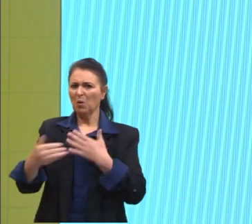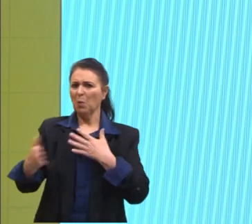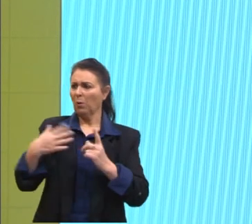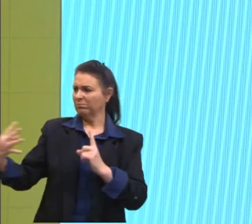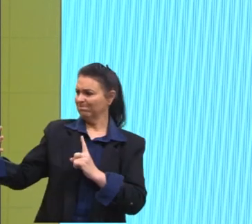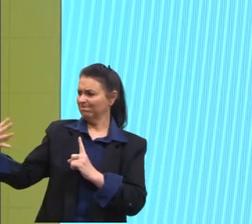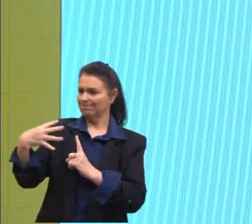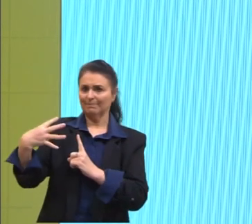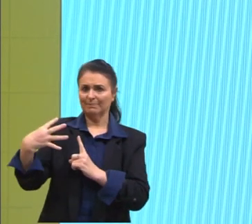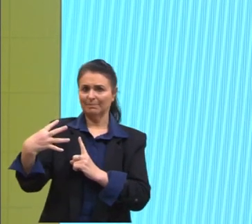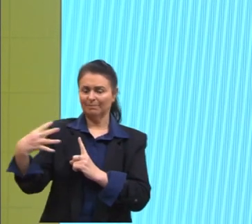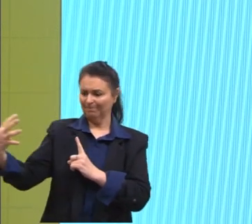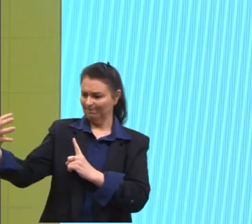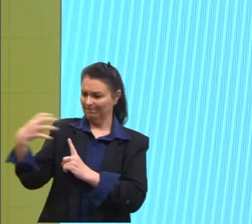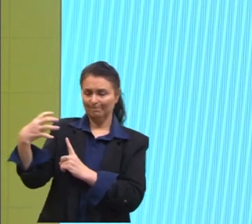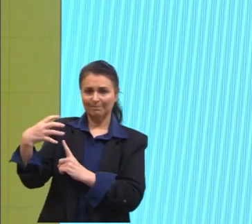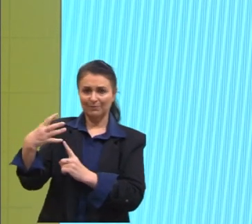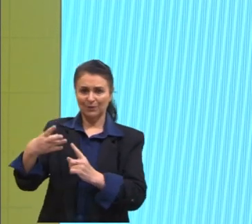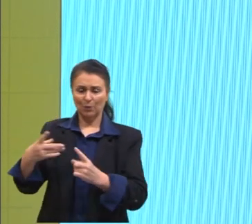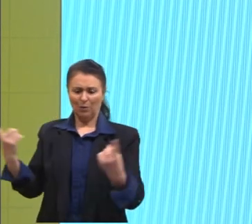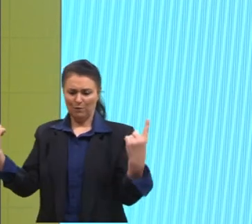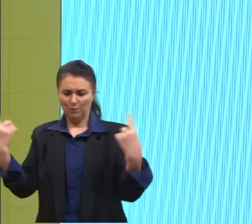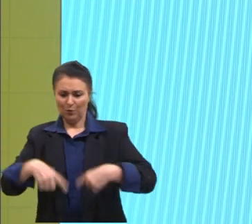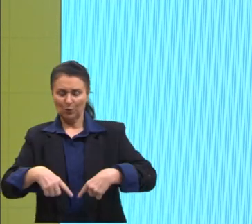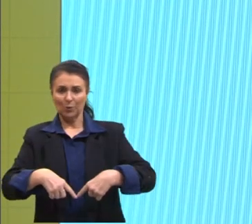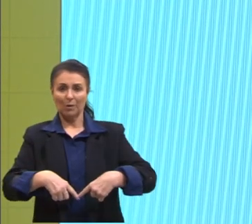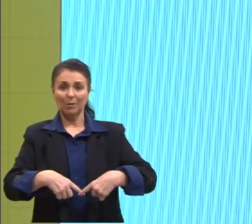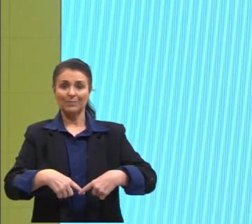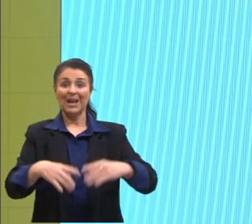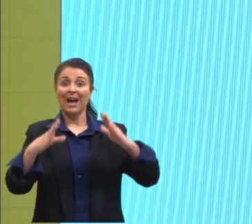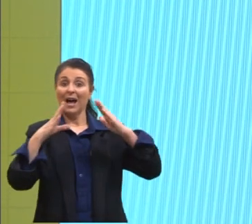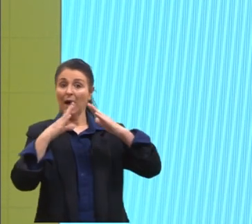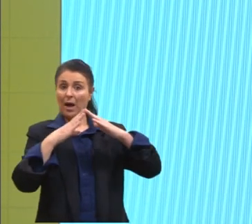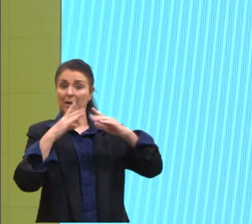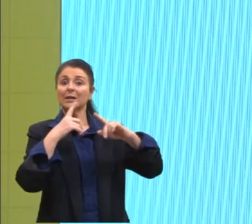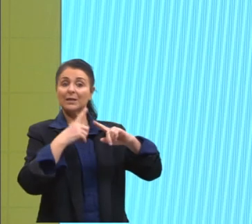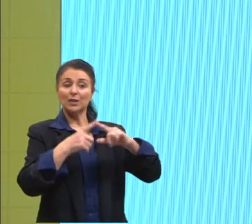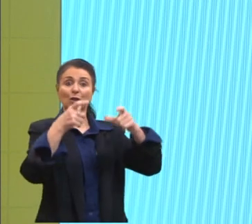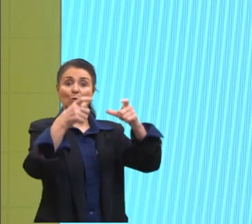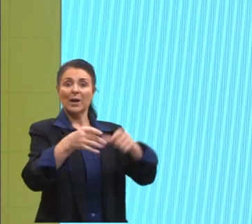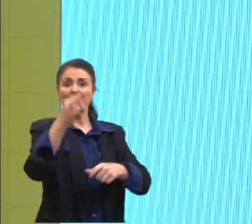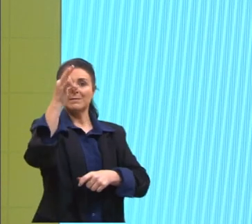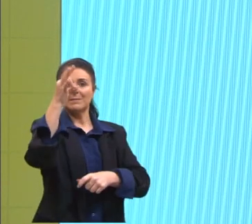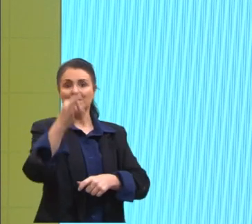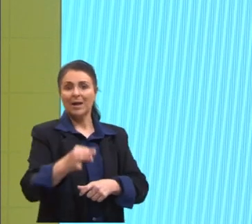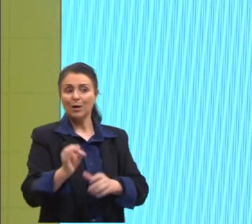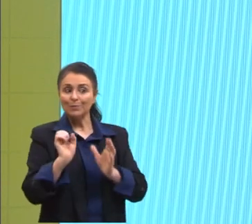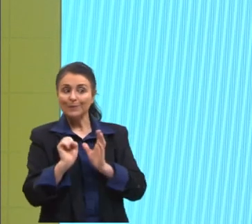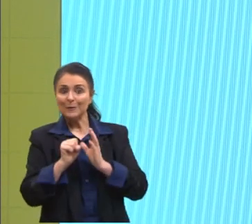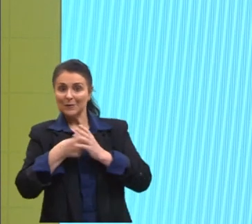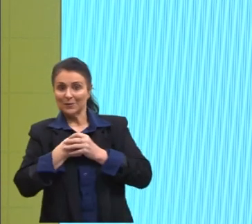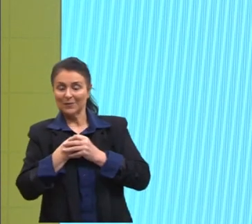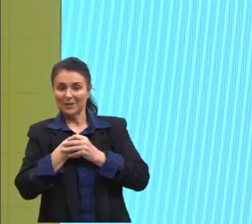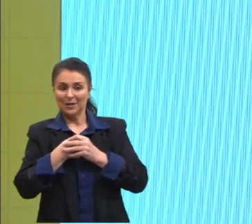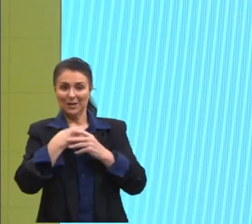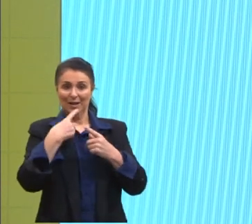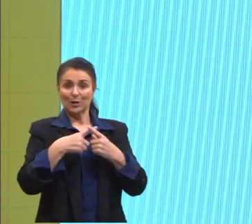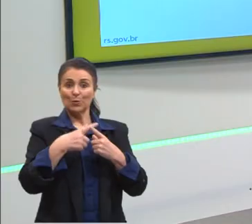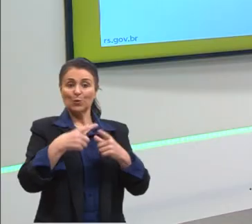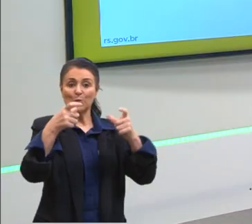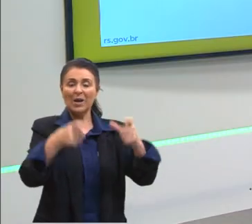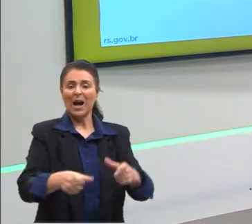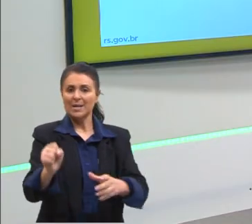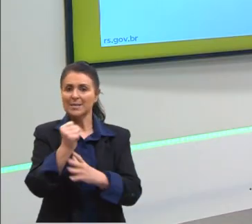qualquer guerrilha, qualquer confronto, é para a igreja que nós vamos, porque ela se torna esse ponto seguro.